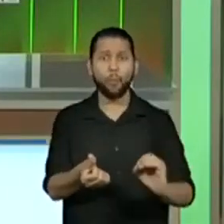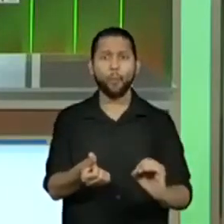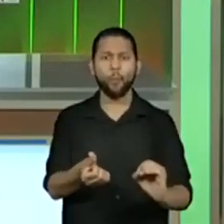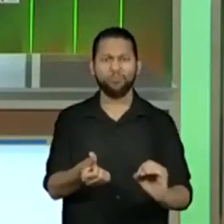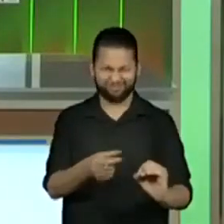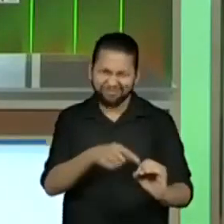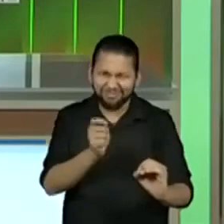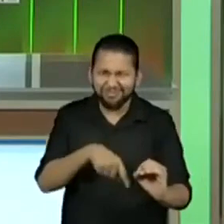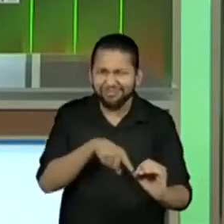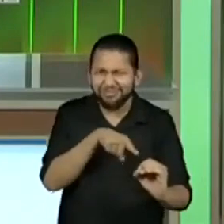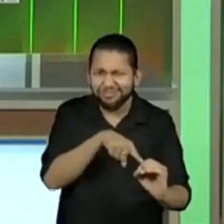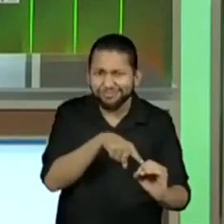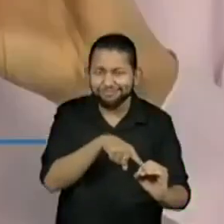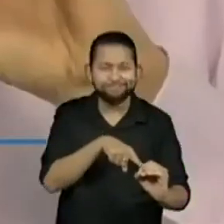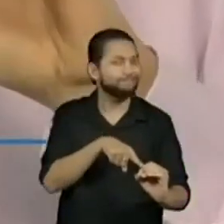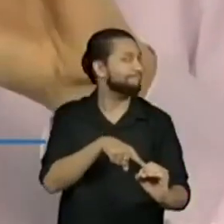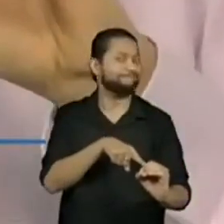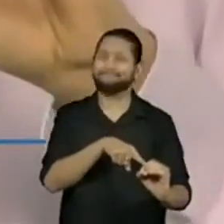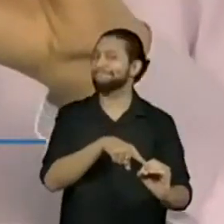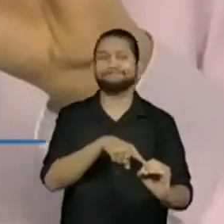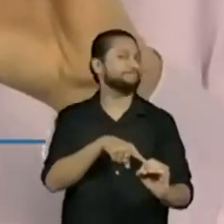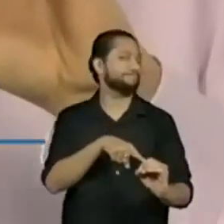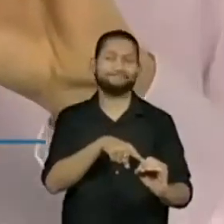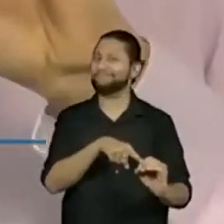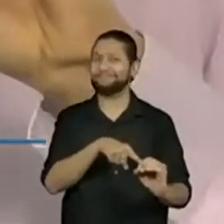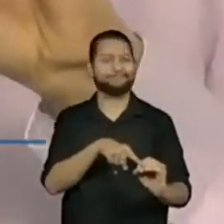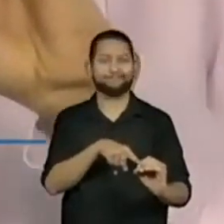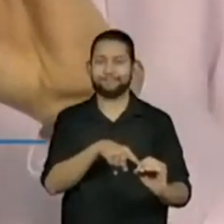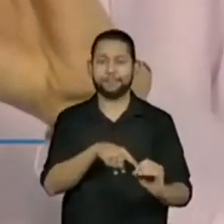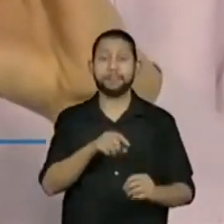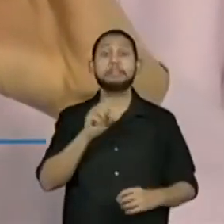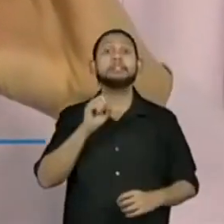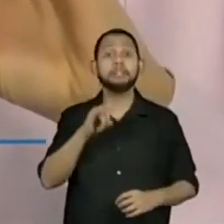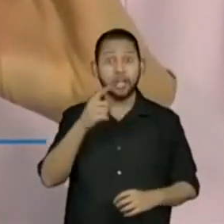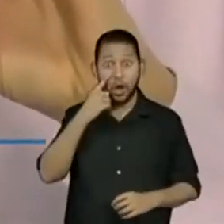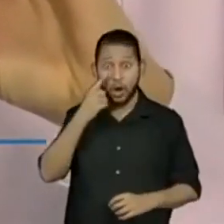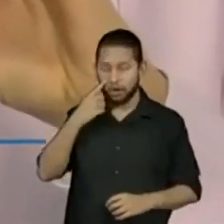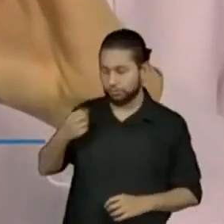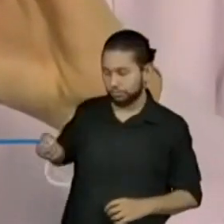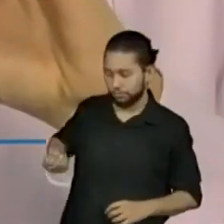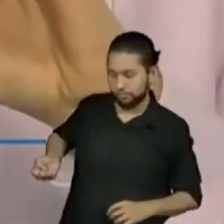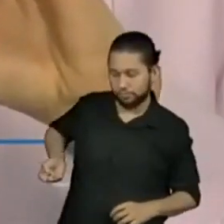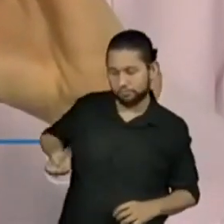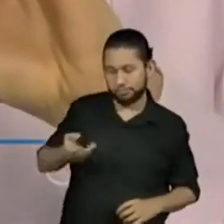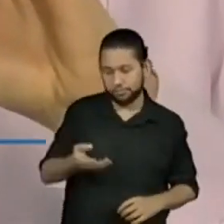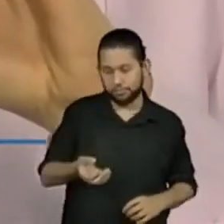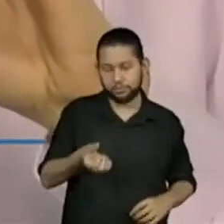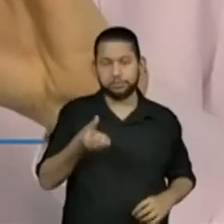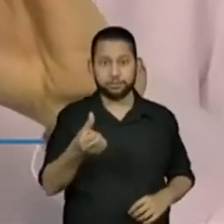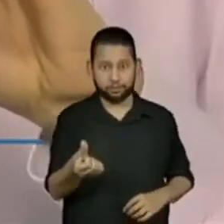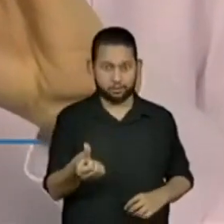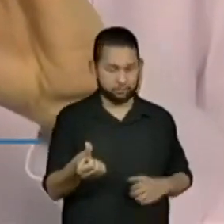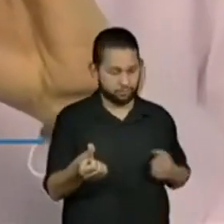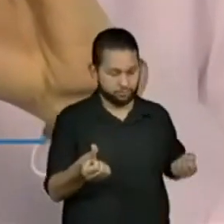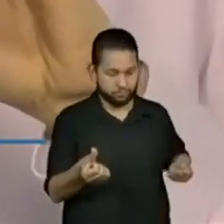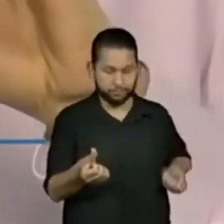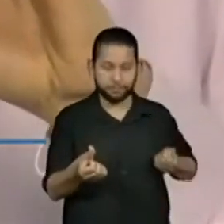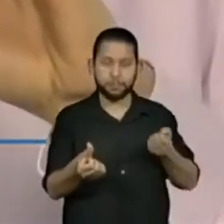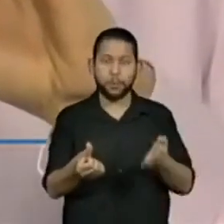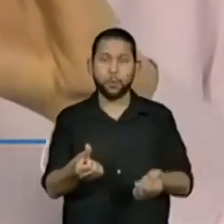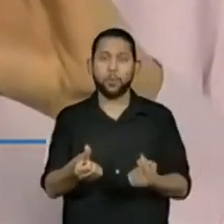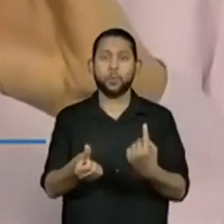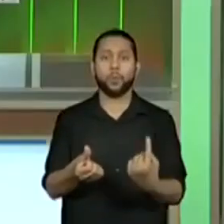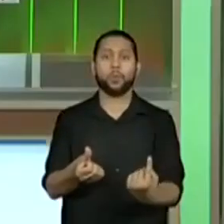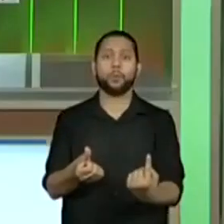aqui é o 1. Mas se caísse por acaso 6 e 1, então já teríamos a soma, o